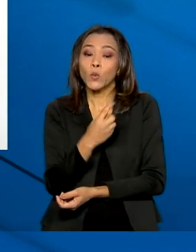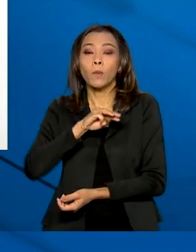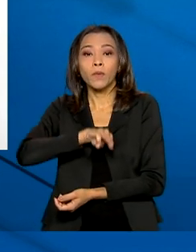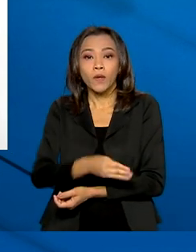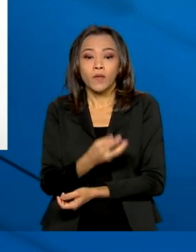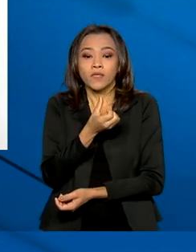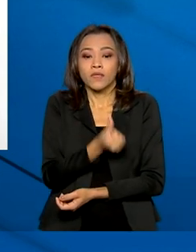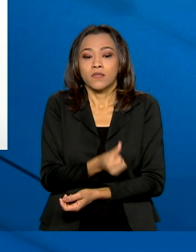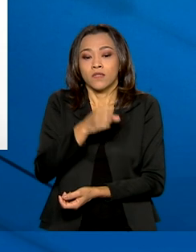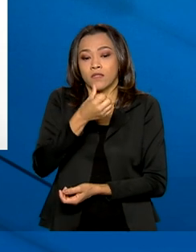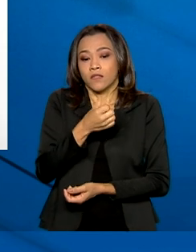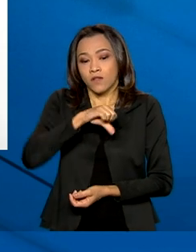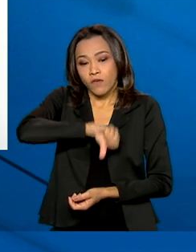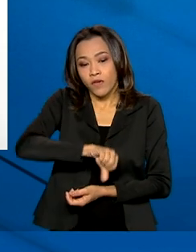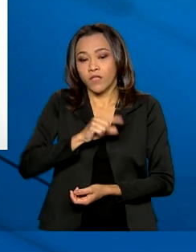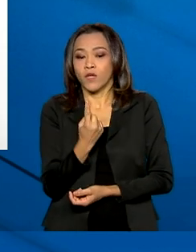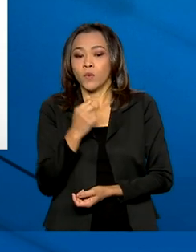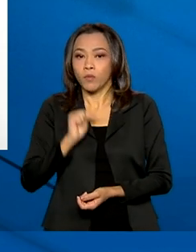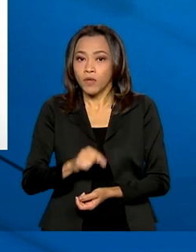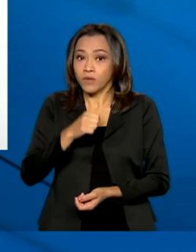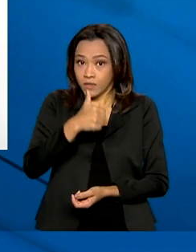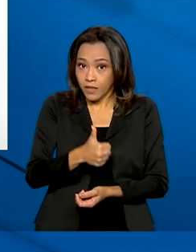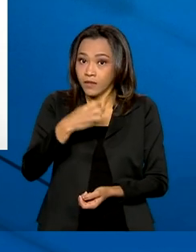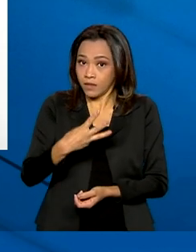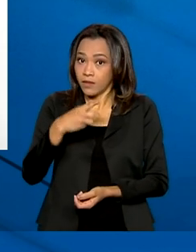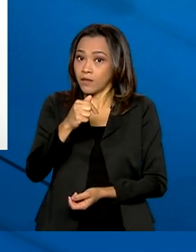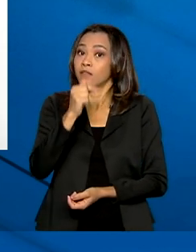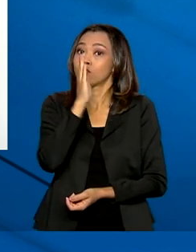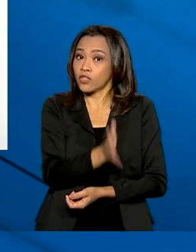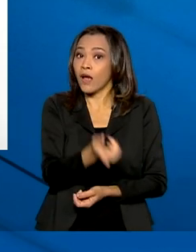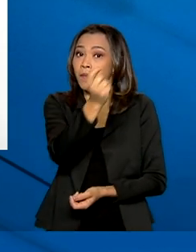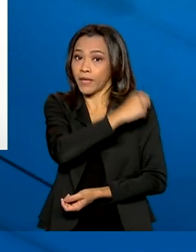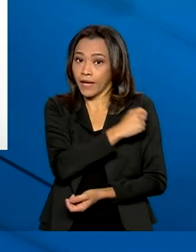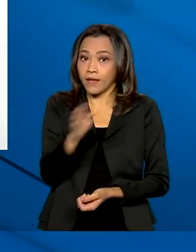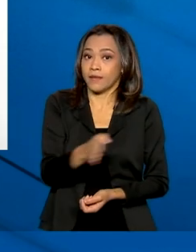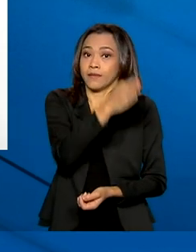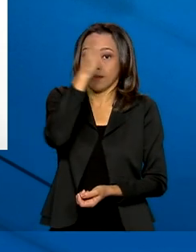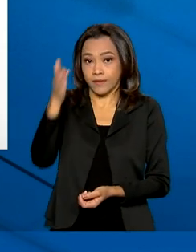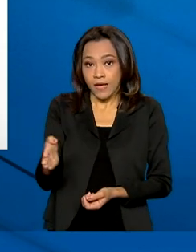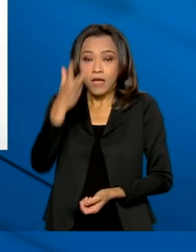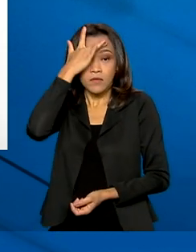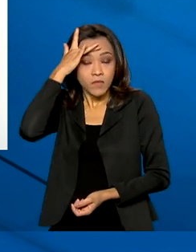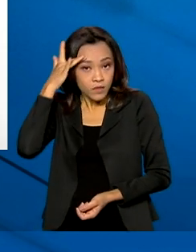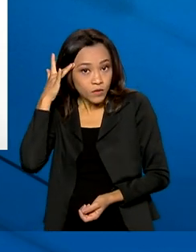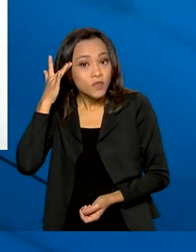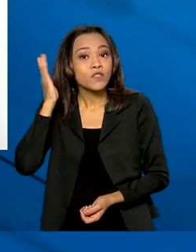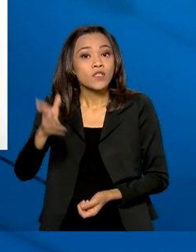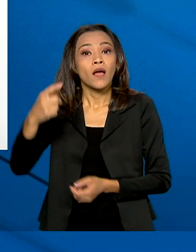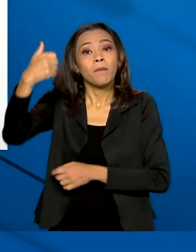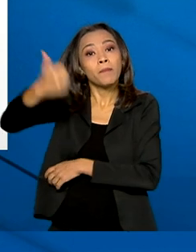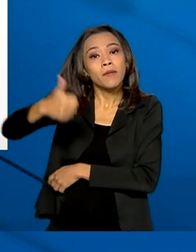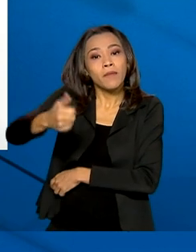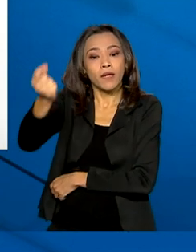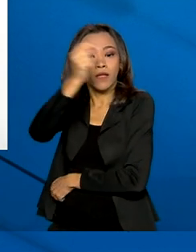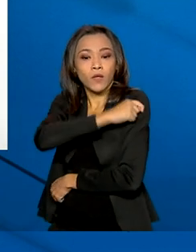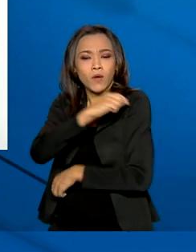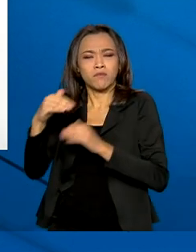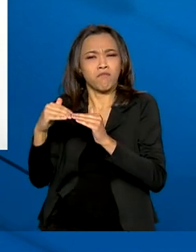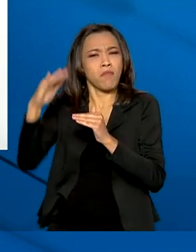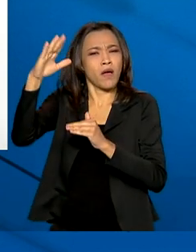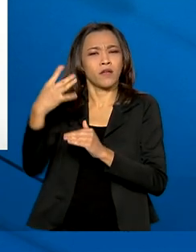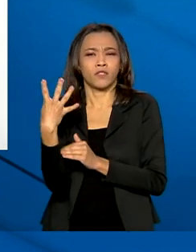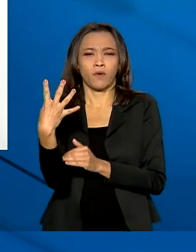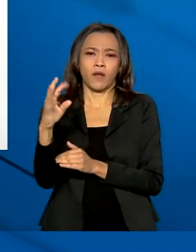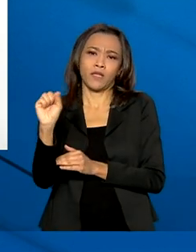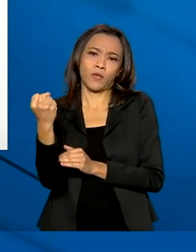691 mil 137 foram aplicadas. As pessoas que tomaram a primeira dose ultrapassam 48